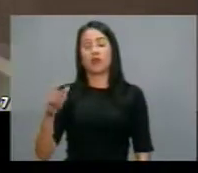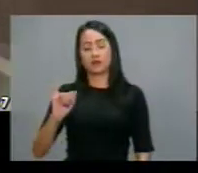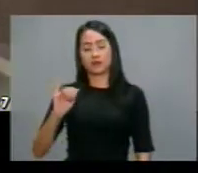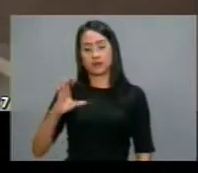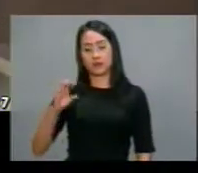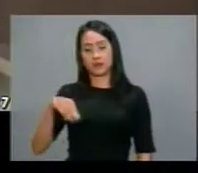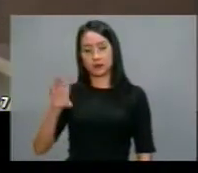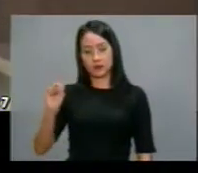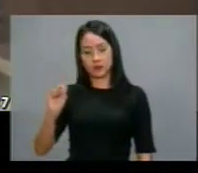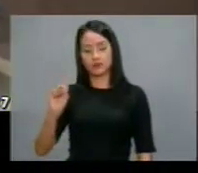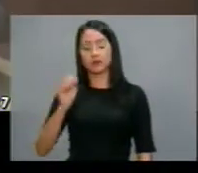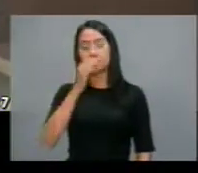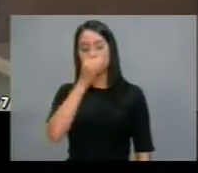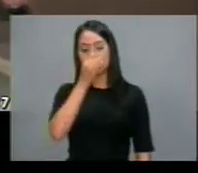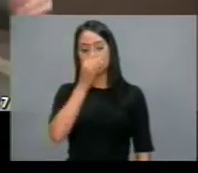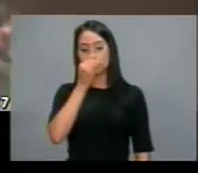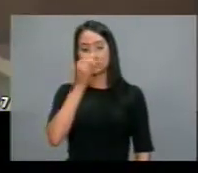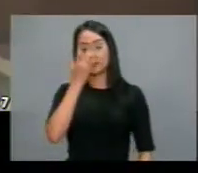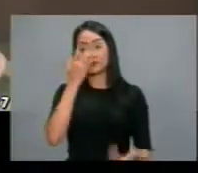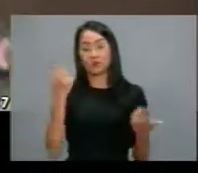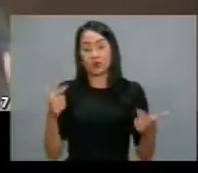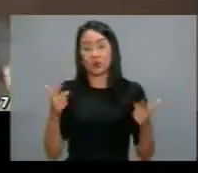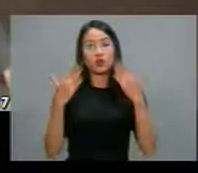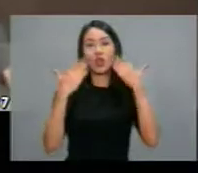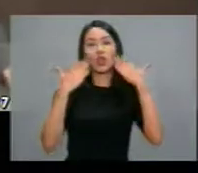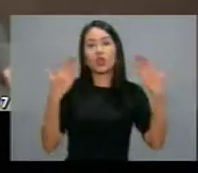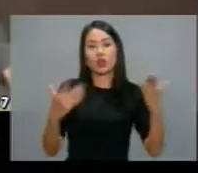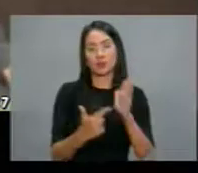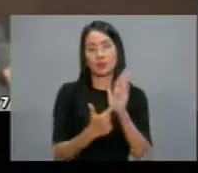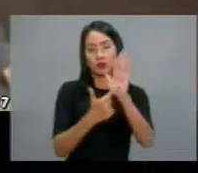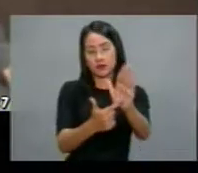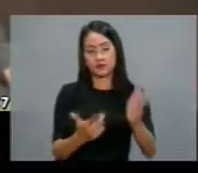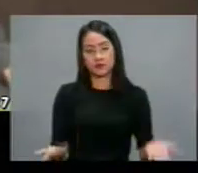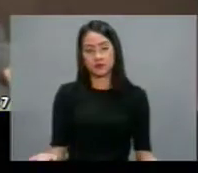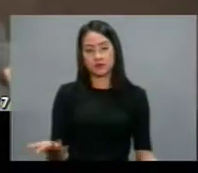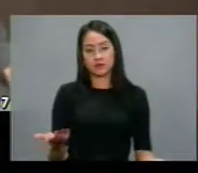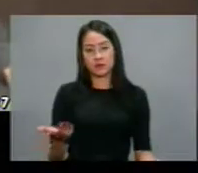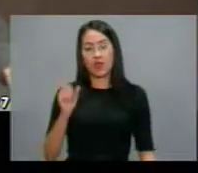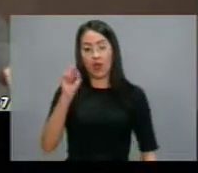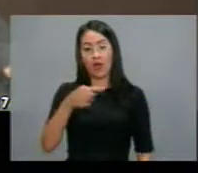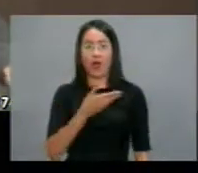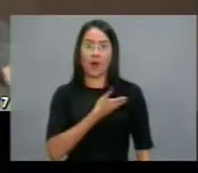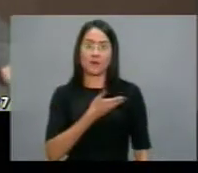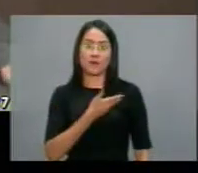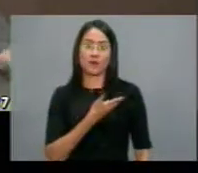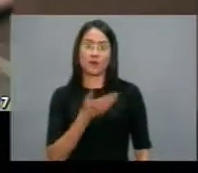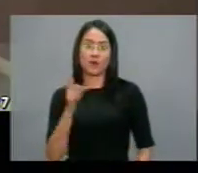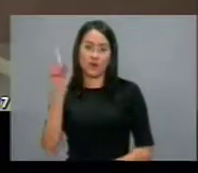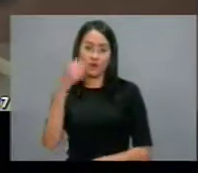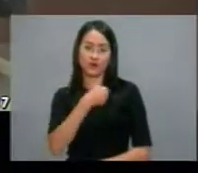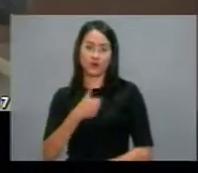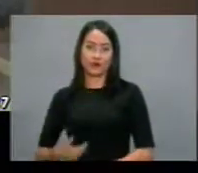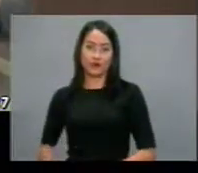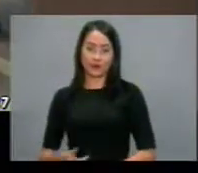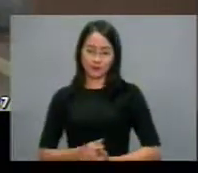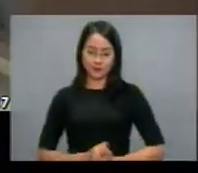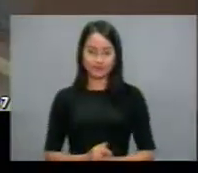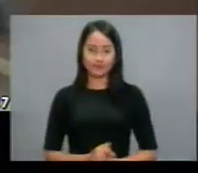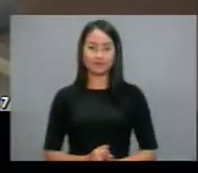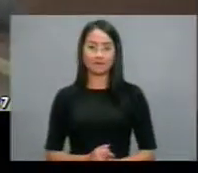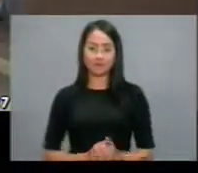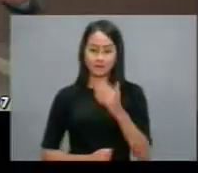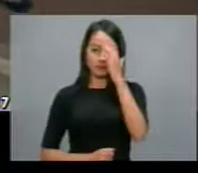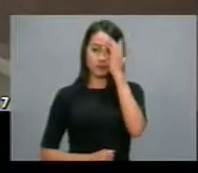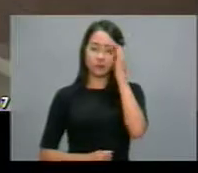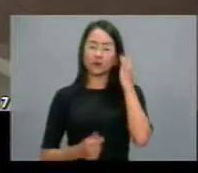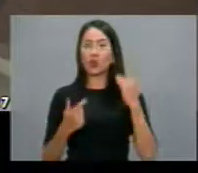ferimento de ICMS, não há transparência. Os beneficiados são os amigos do rei. E eu estou falando não só, eu não estou